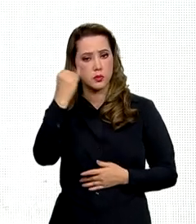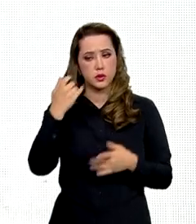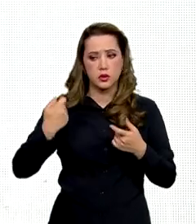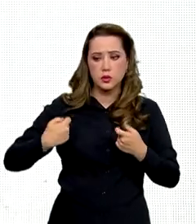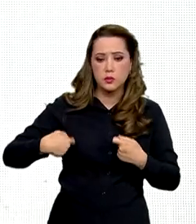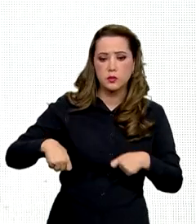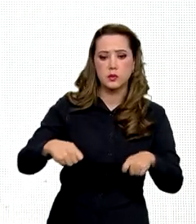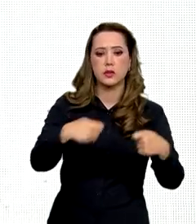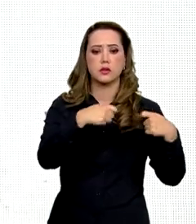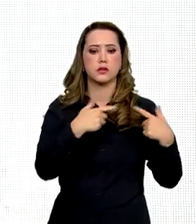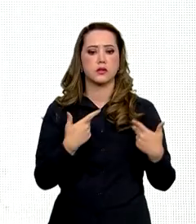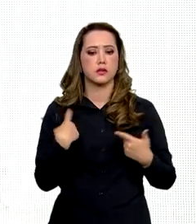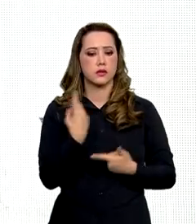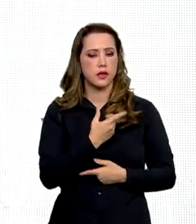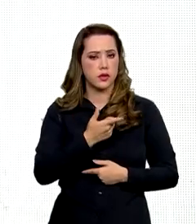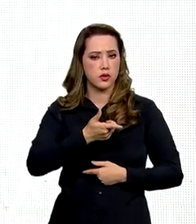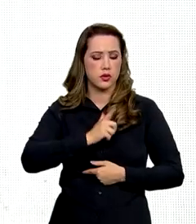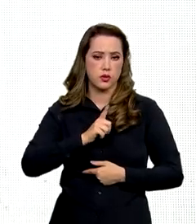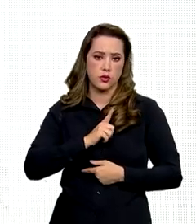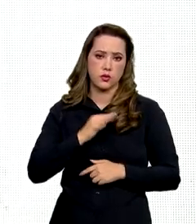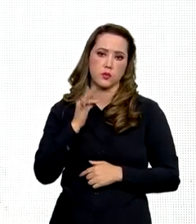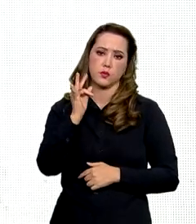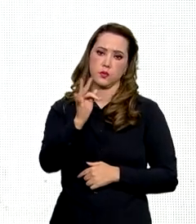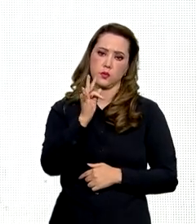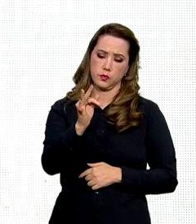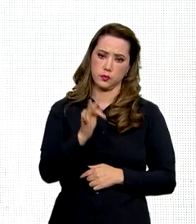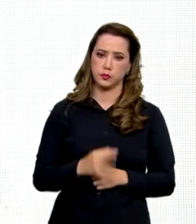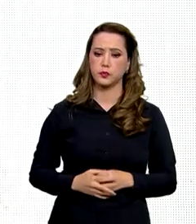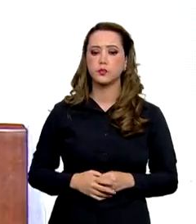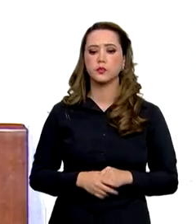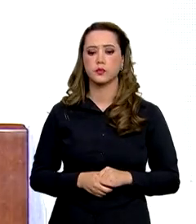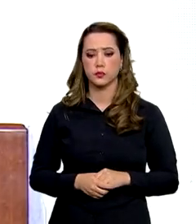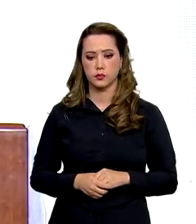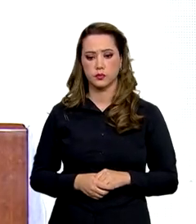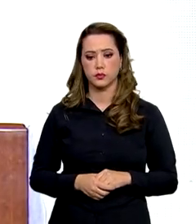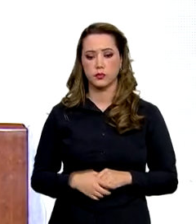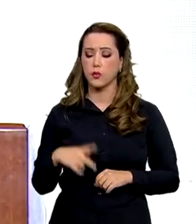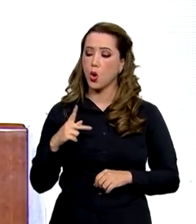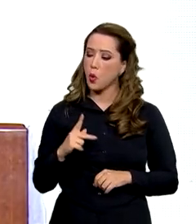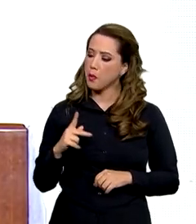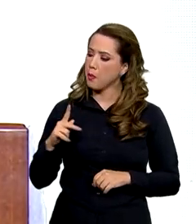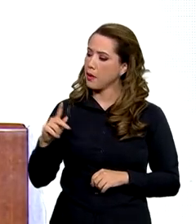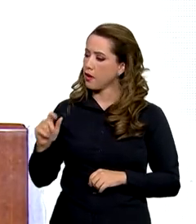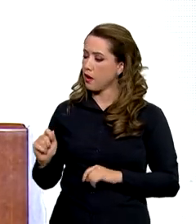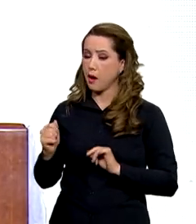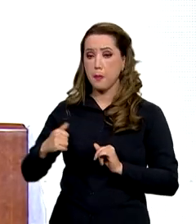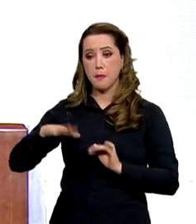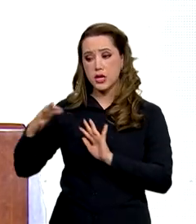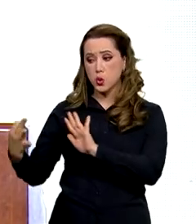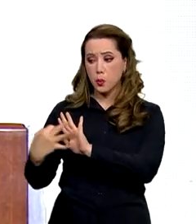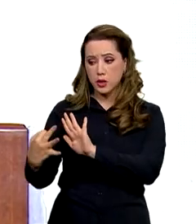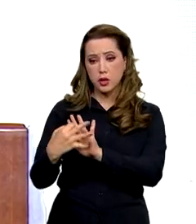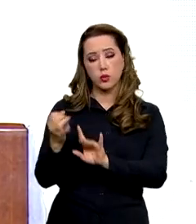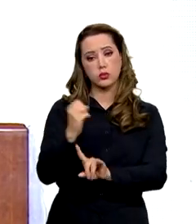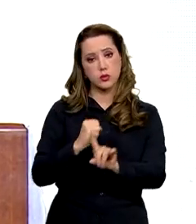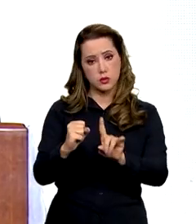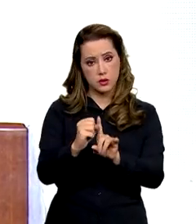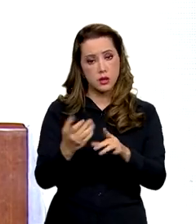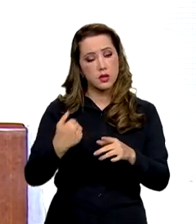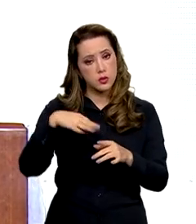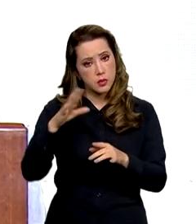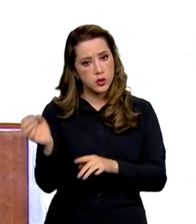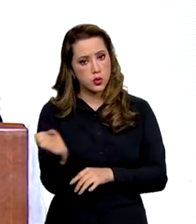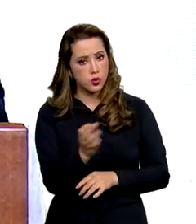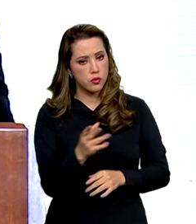necessidades que teremos no futuro tão próximo. O PPA mais participativo, mais moderno,